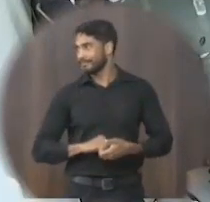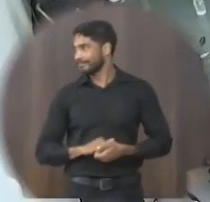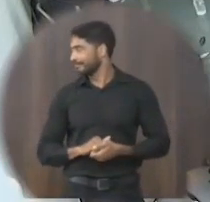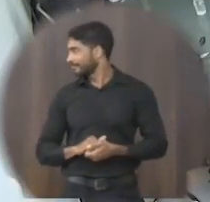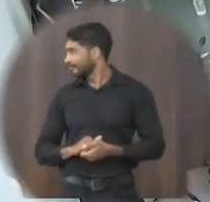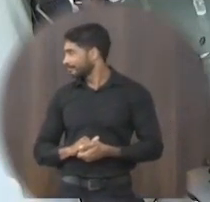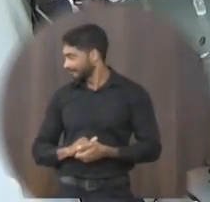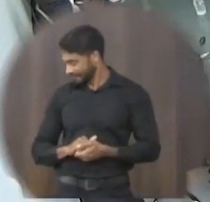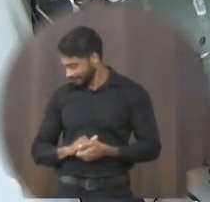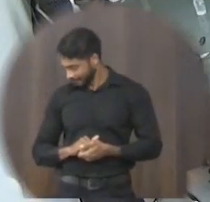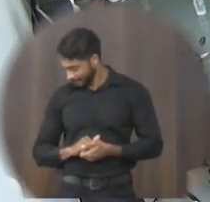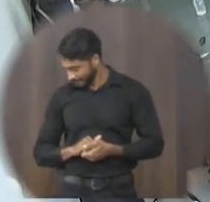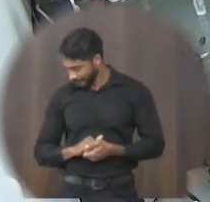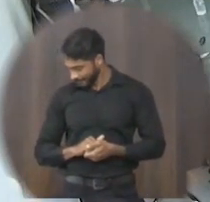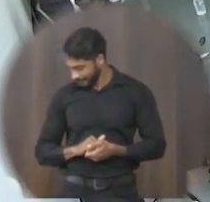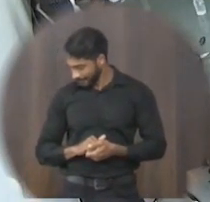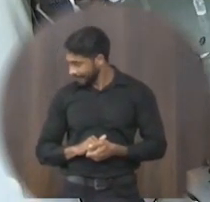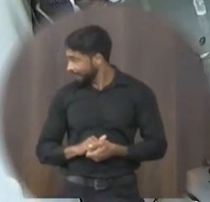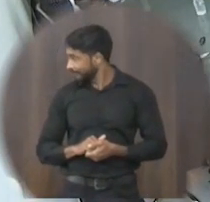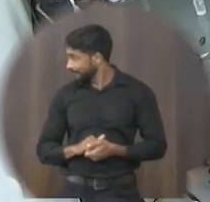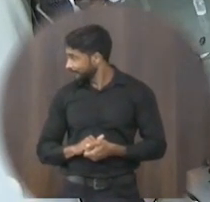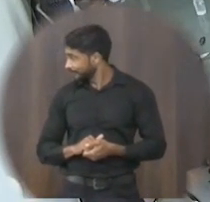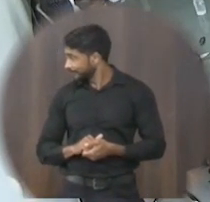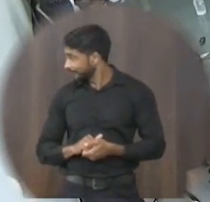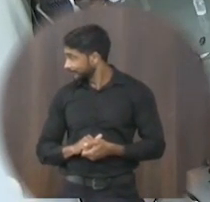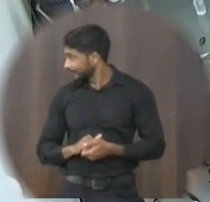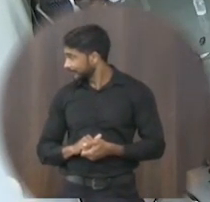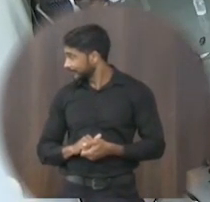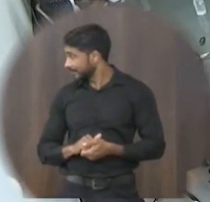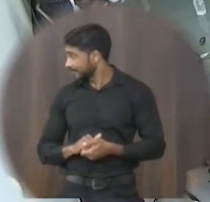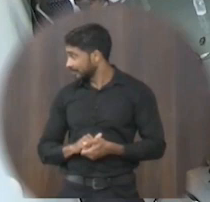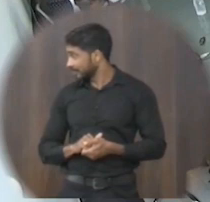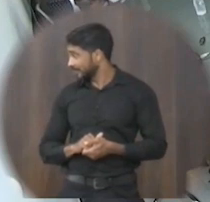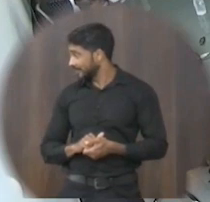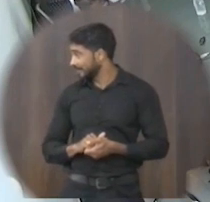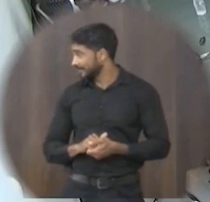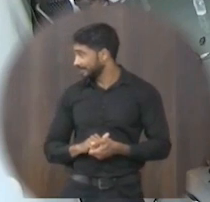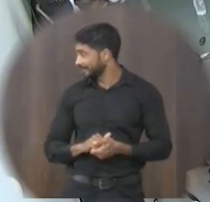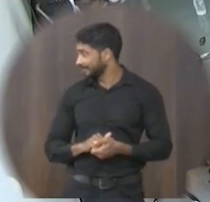as indicações da cidade o vereador sargento Almeida